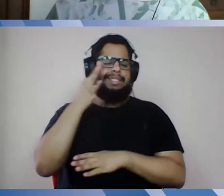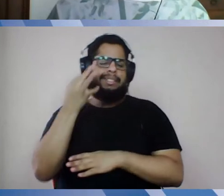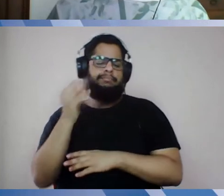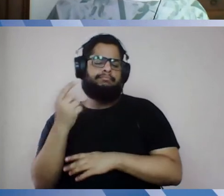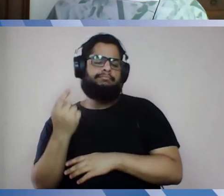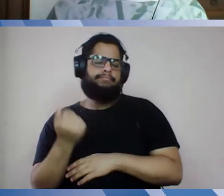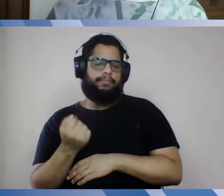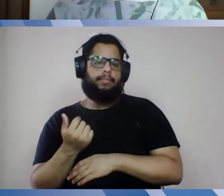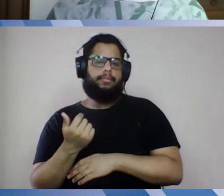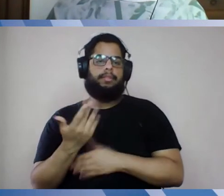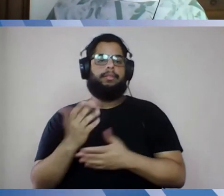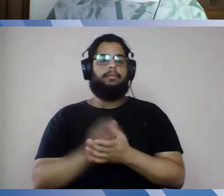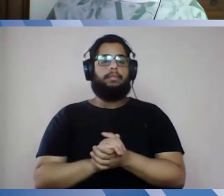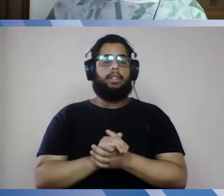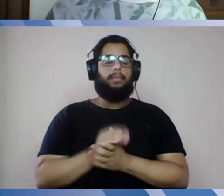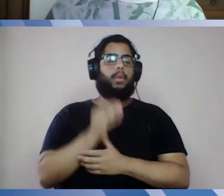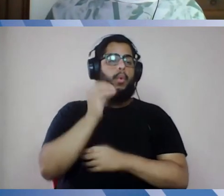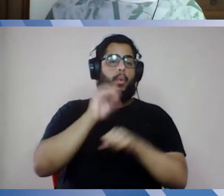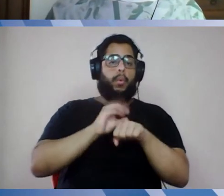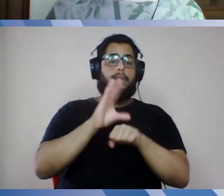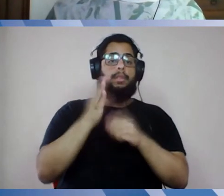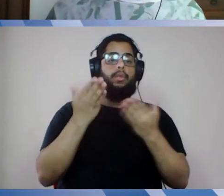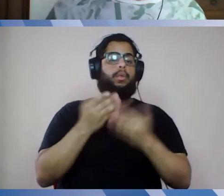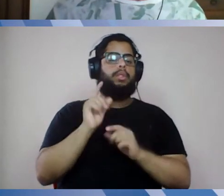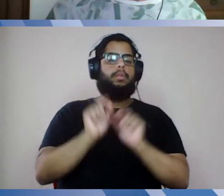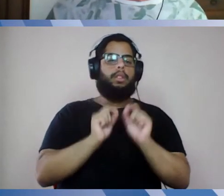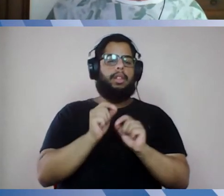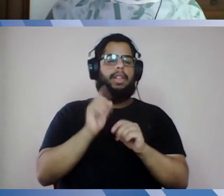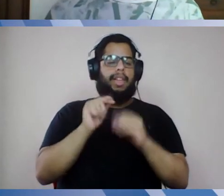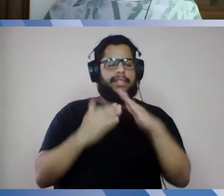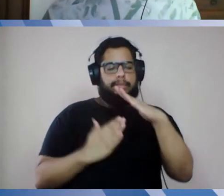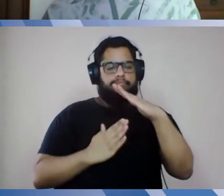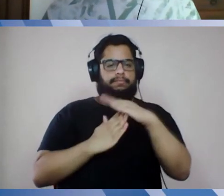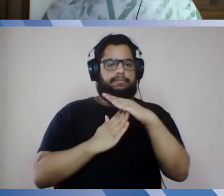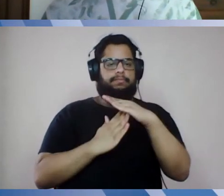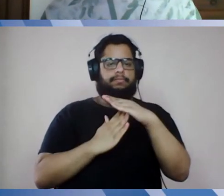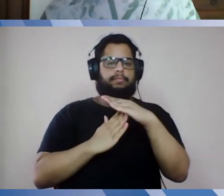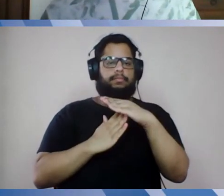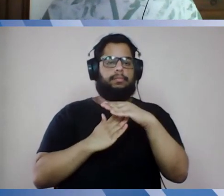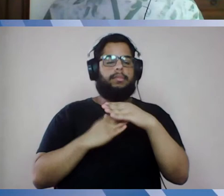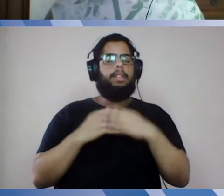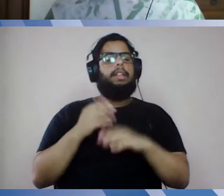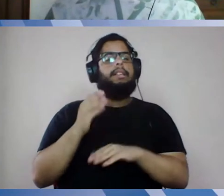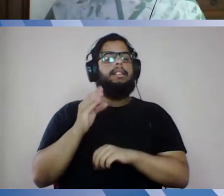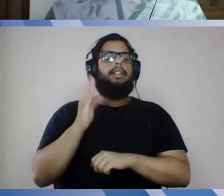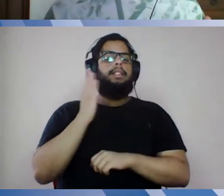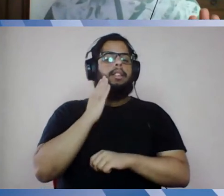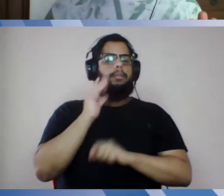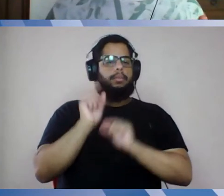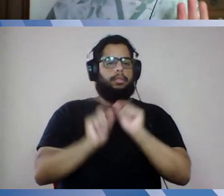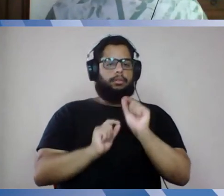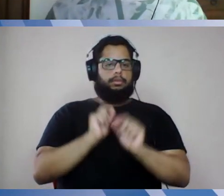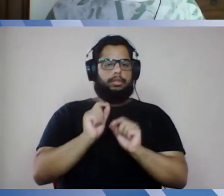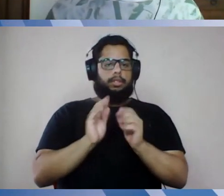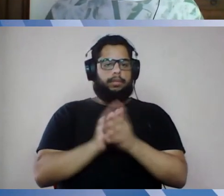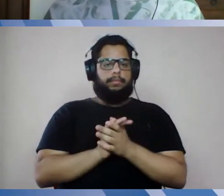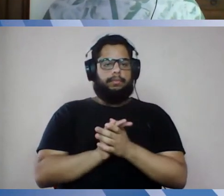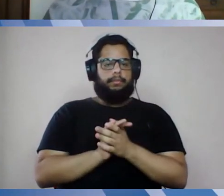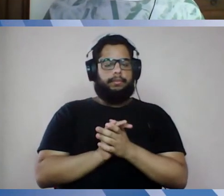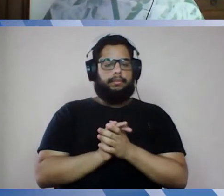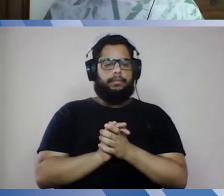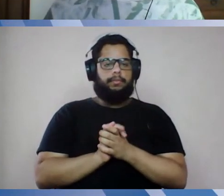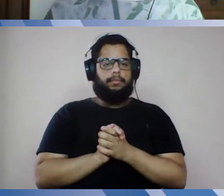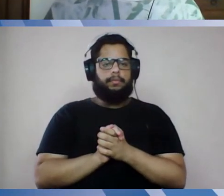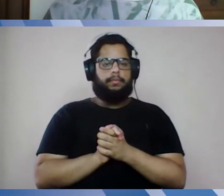O conhecimento que existe hoje sobre as vacinas é extremamente limitado, né? A gente conhece, em parte,